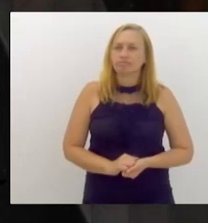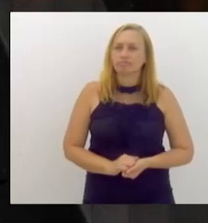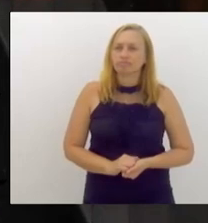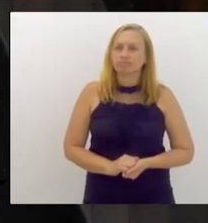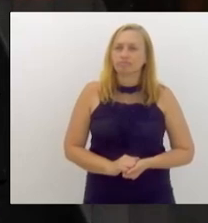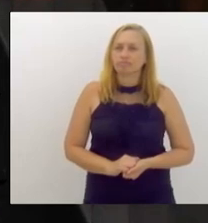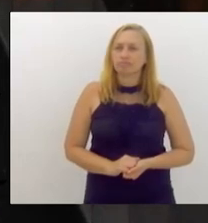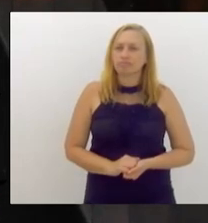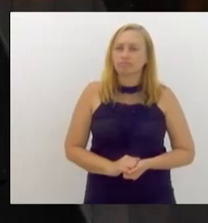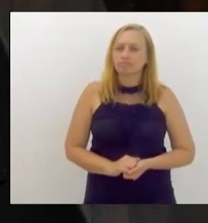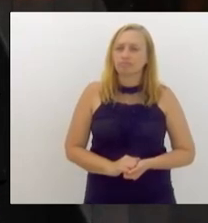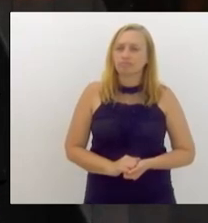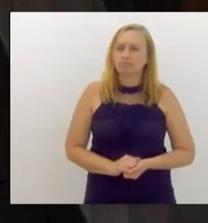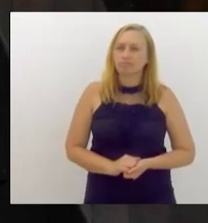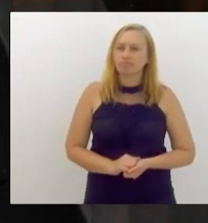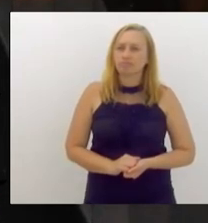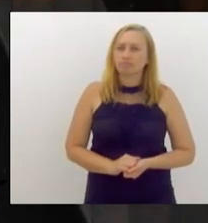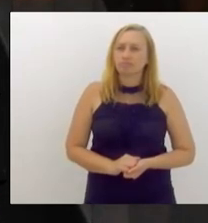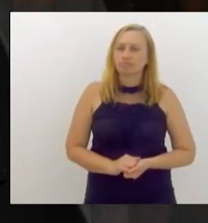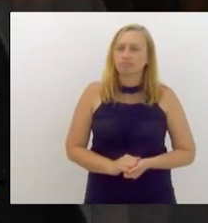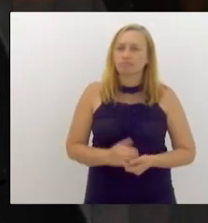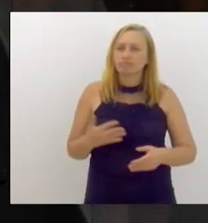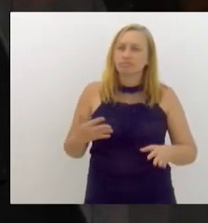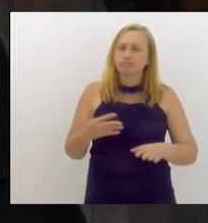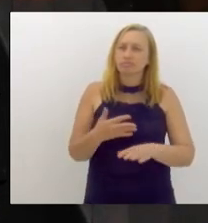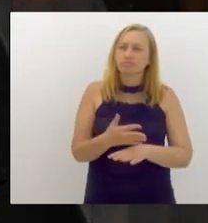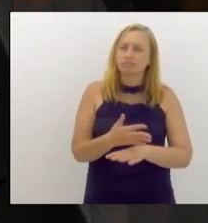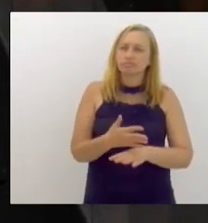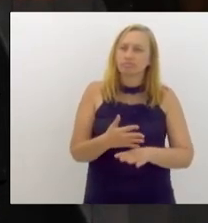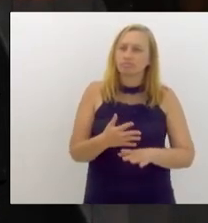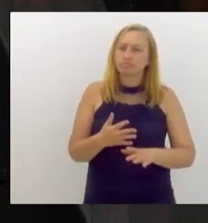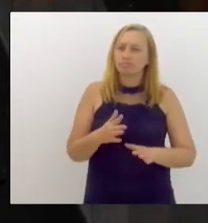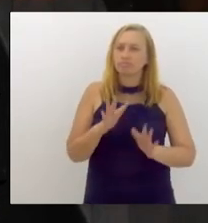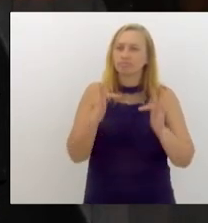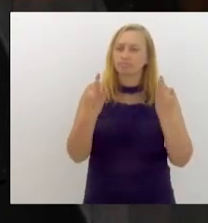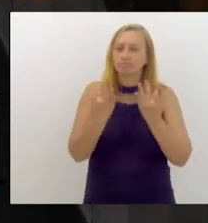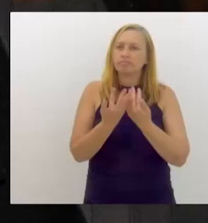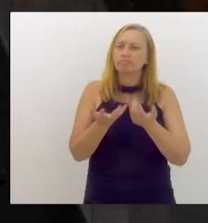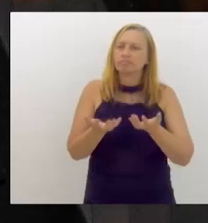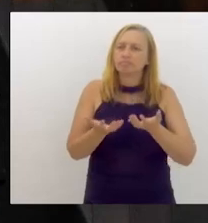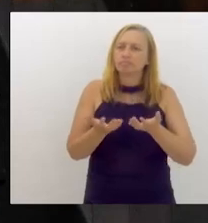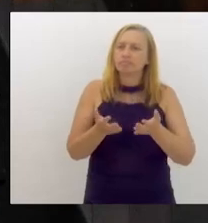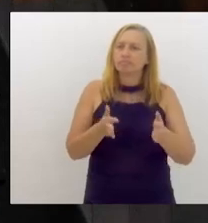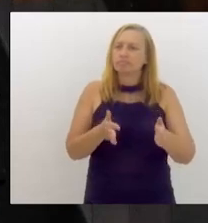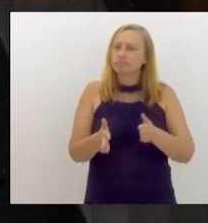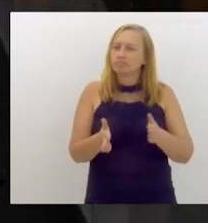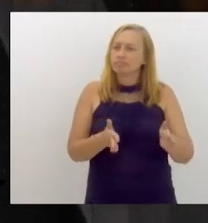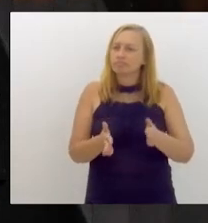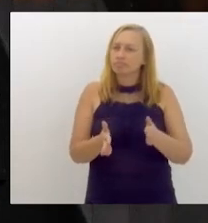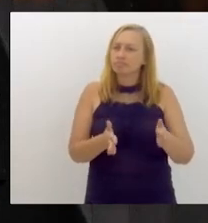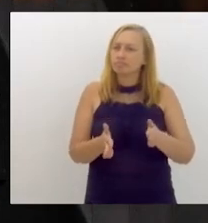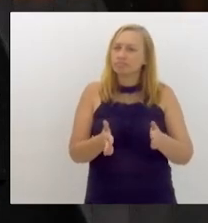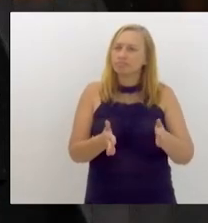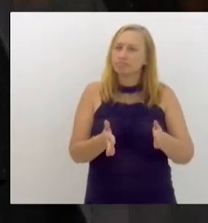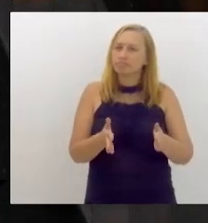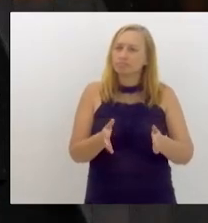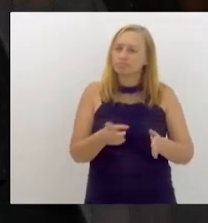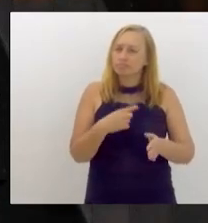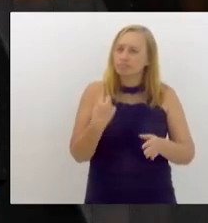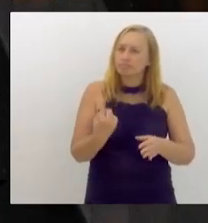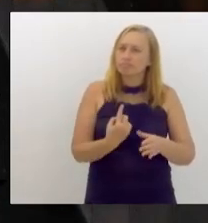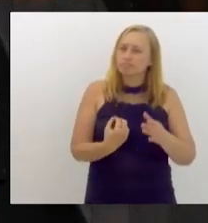Entrando na atualidade da minha família, quero dizer que durante essa estrada que nós